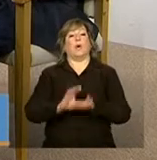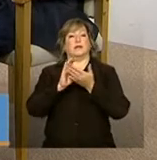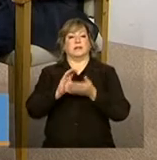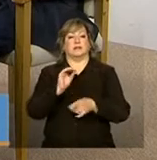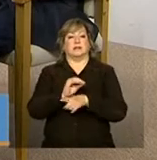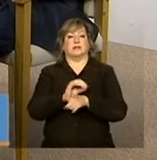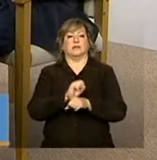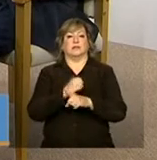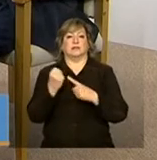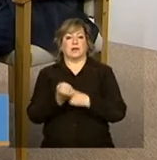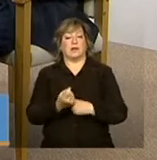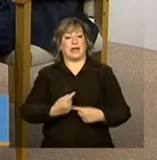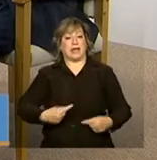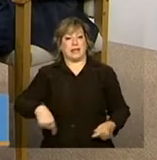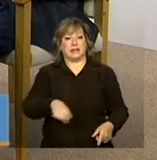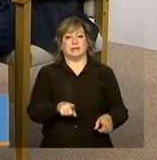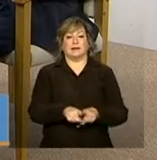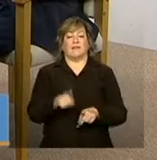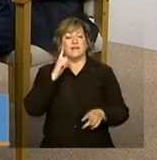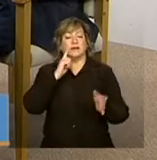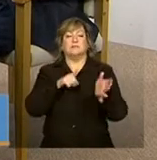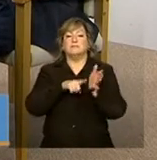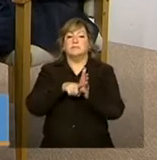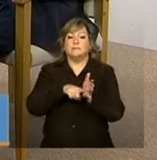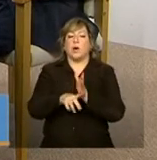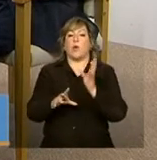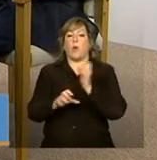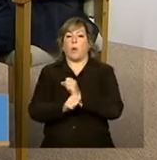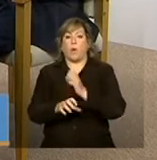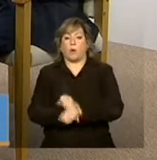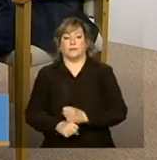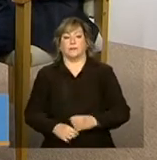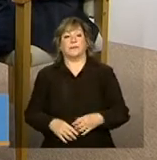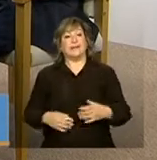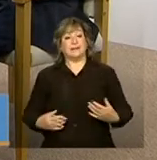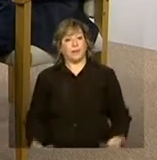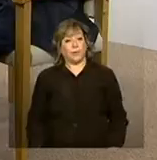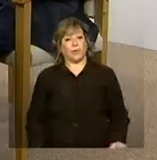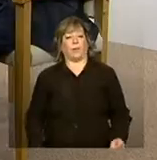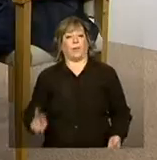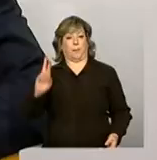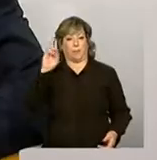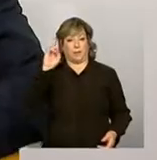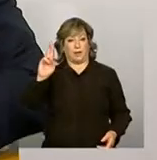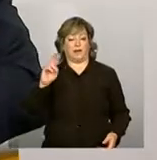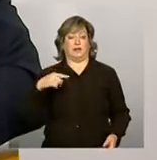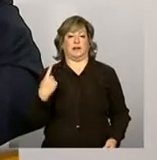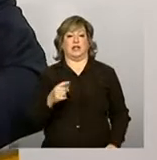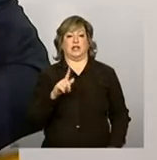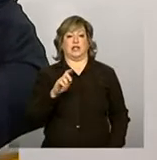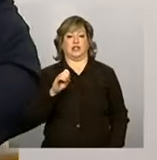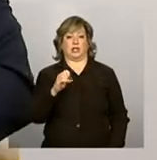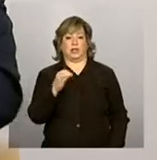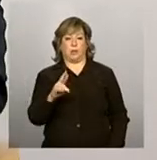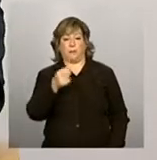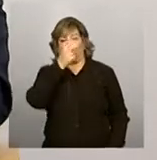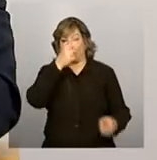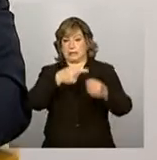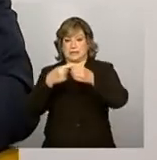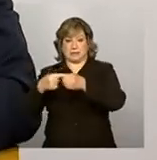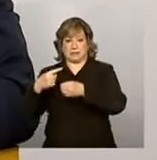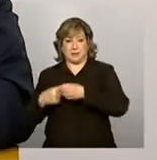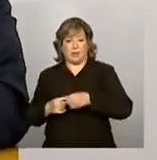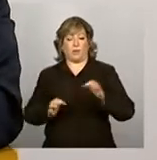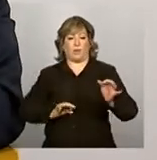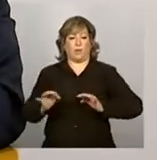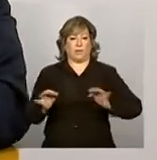vai fazer a análise das contas. Então, o papel de articulação do gestor municipal ou do coordenador estadual nesse